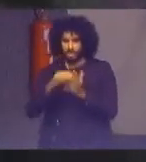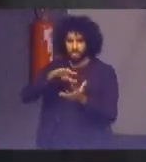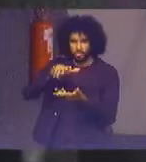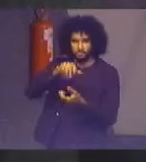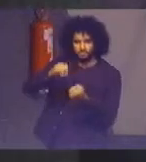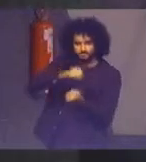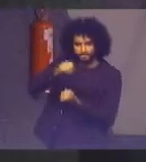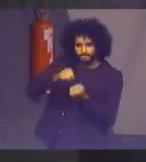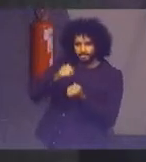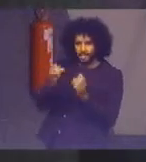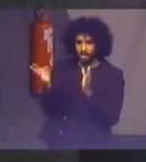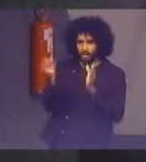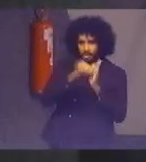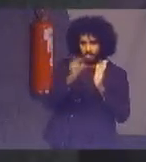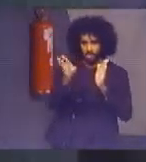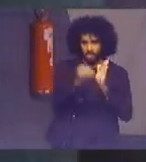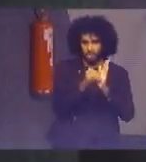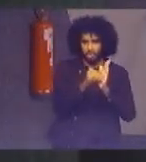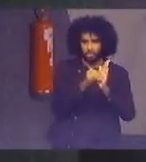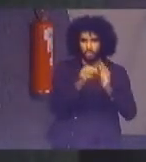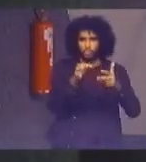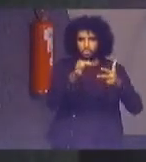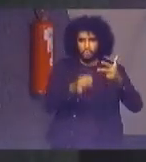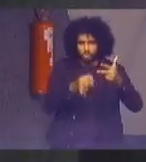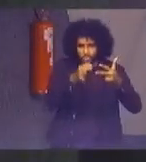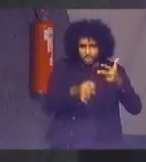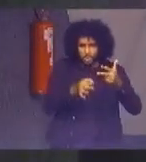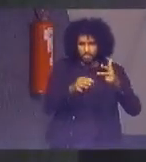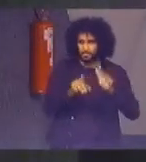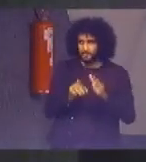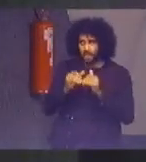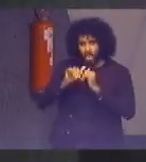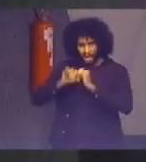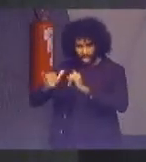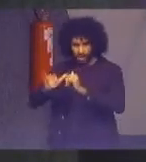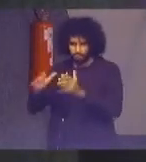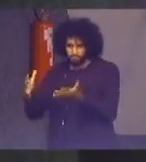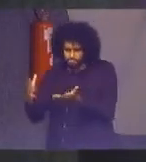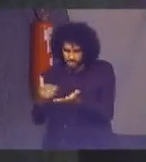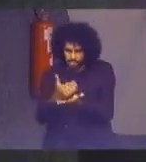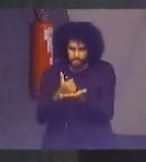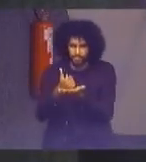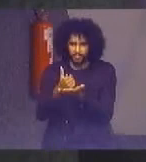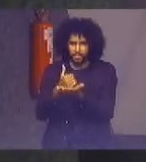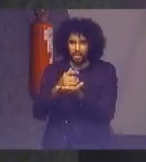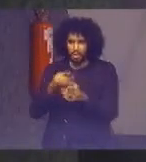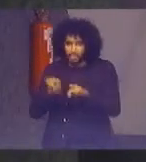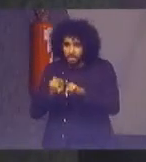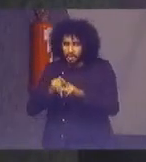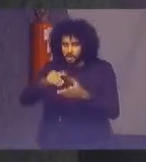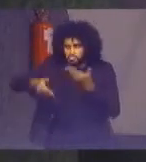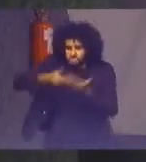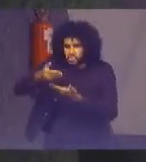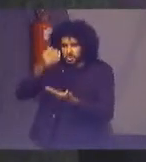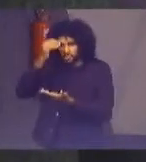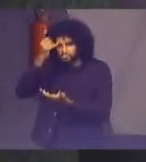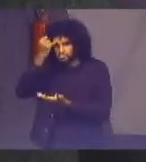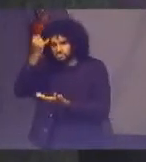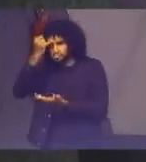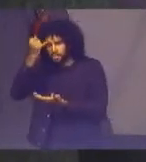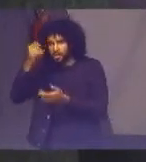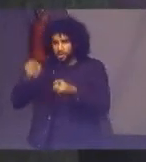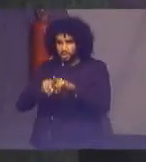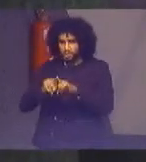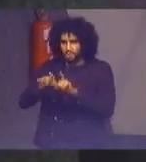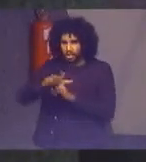no Poder Judiciário. A partir desses dados e do intercâmbio de ideias e projetos na área socioambiental,